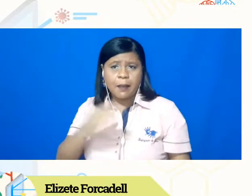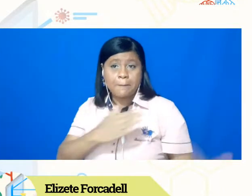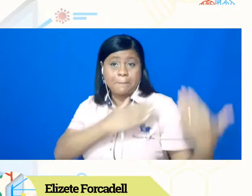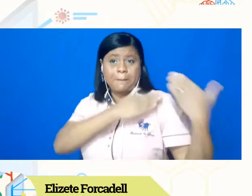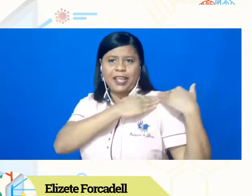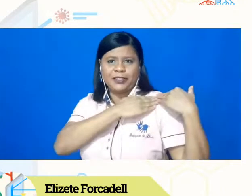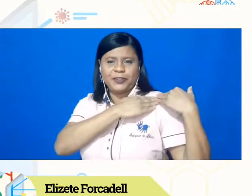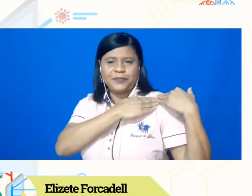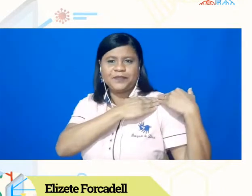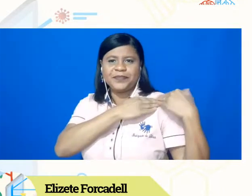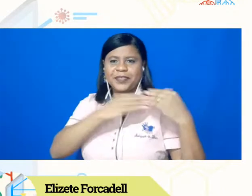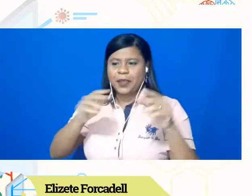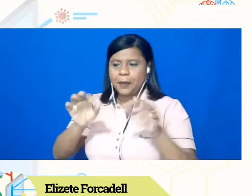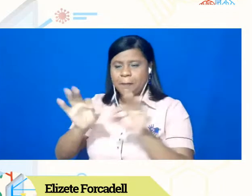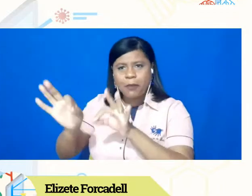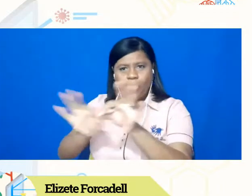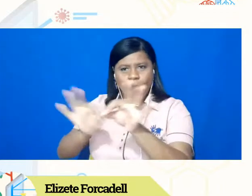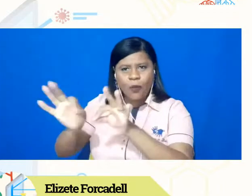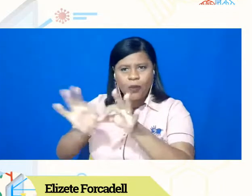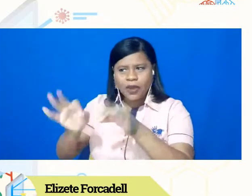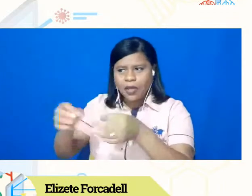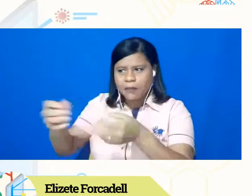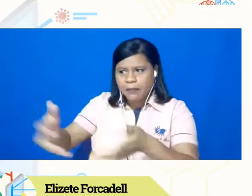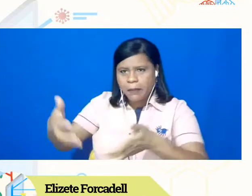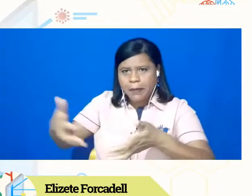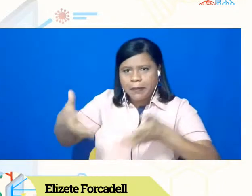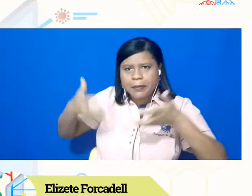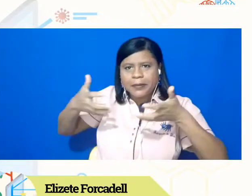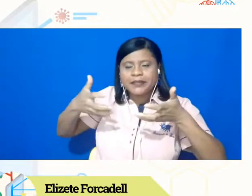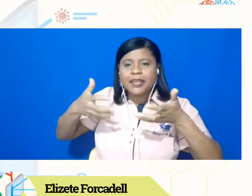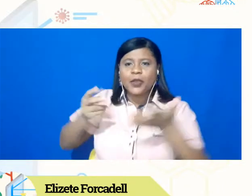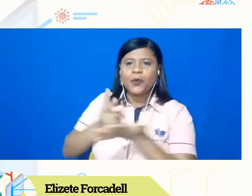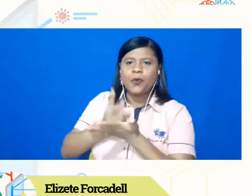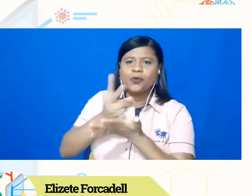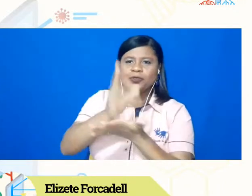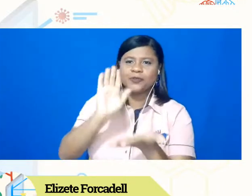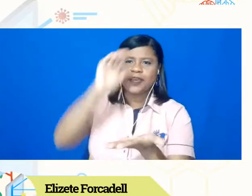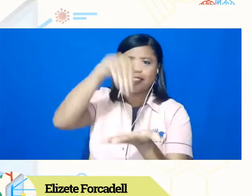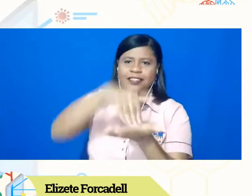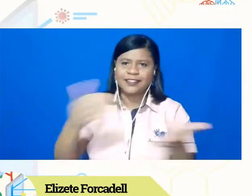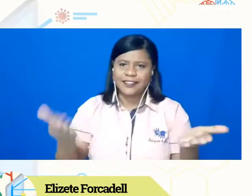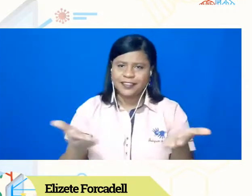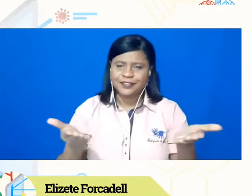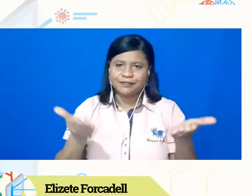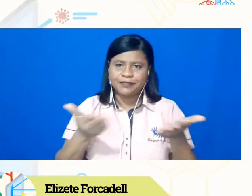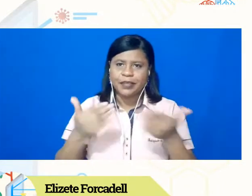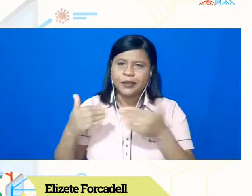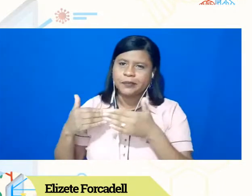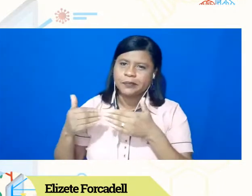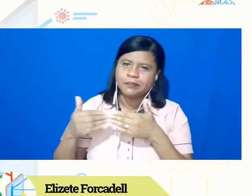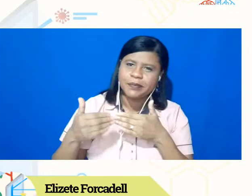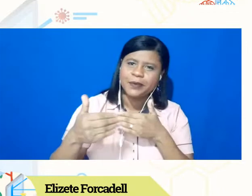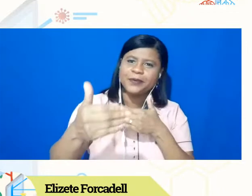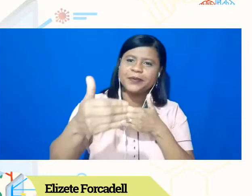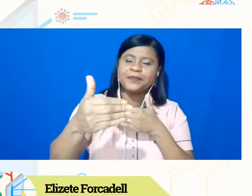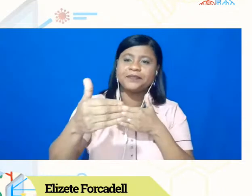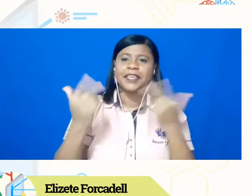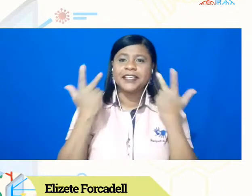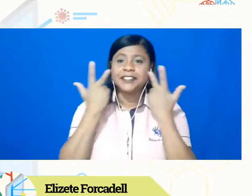velhos, programas que nos inspiraram, né, e continuam nos inspirando, aí, na nossa caminhada, naturalmente,